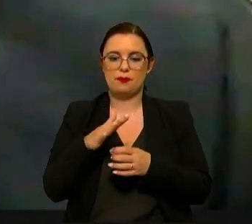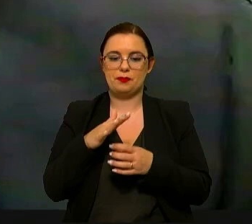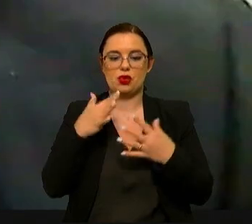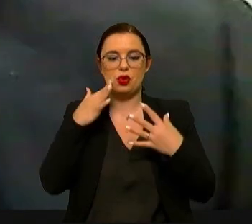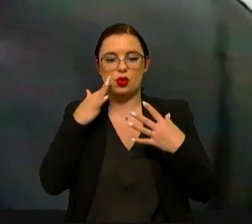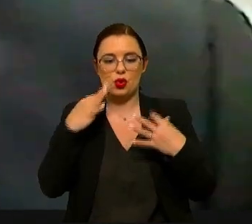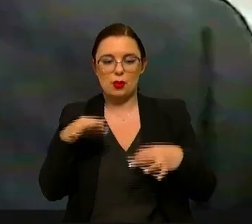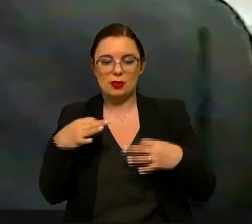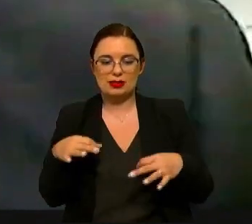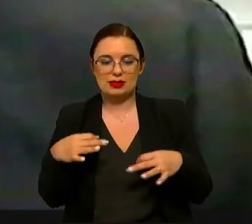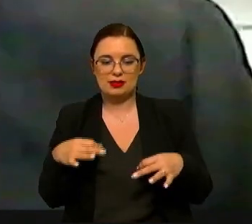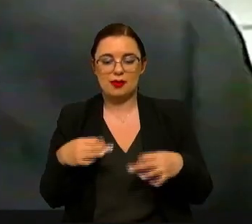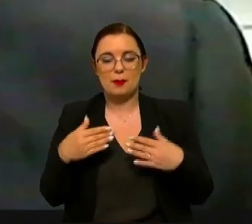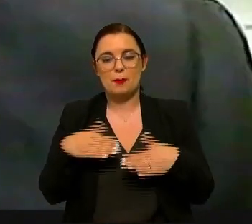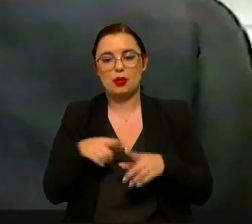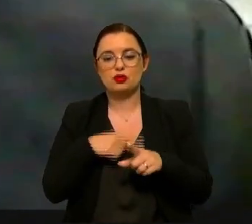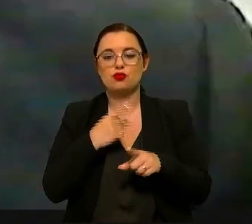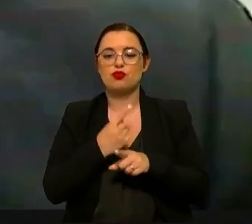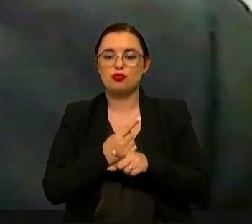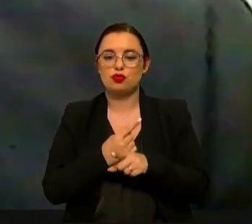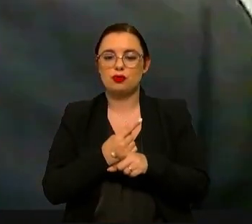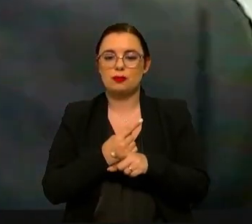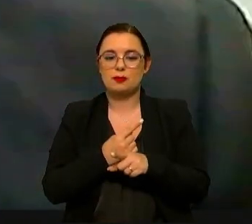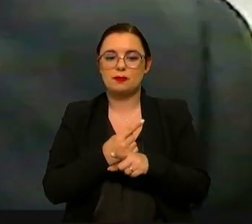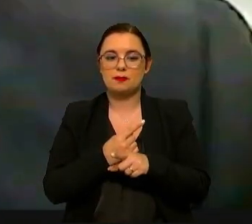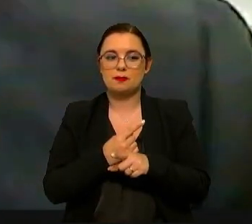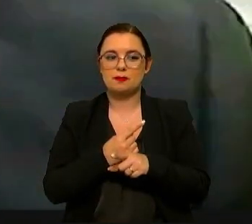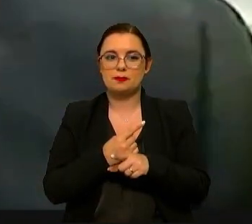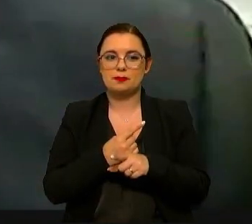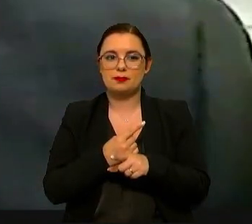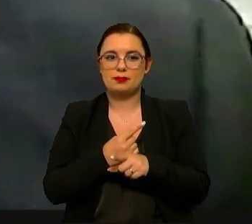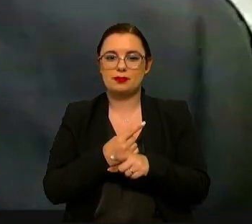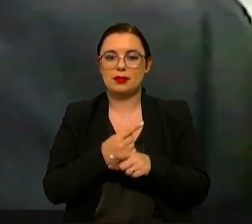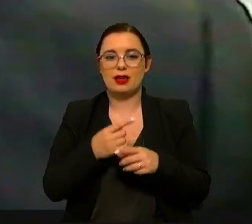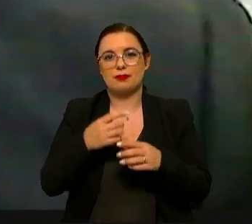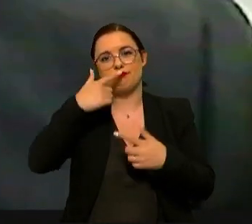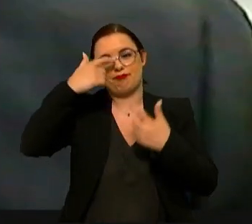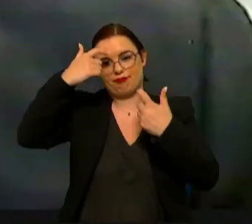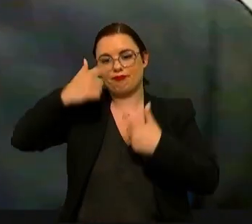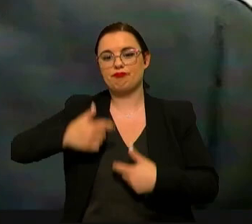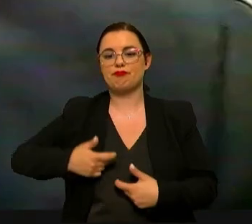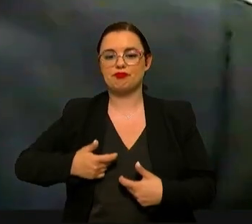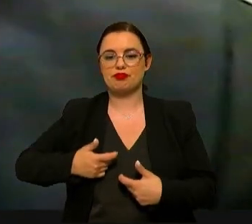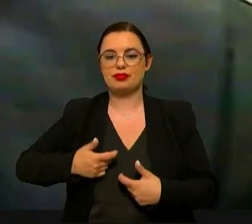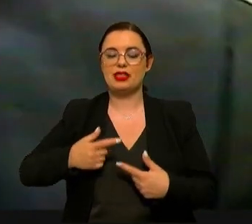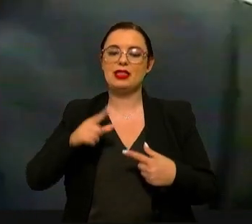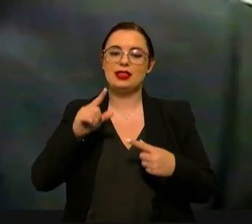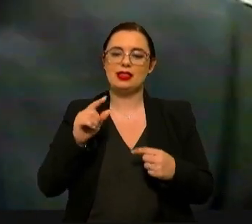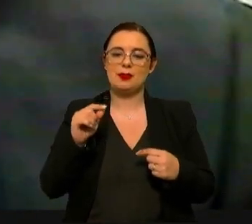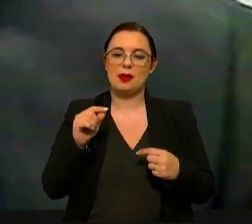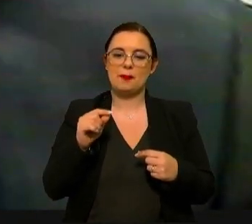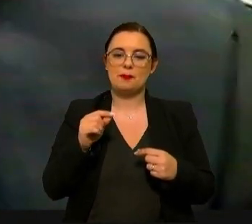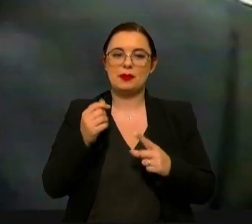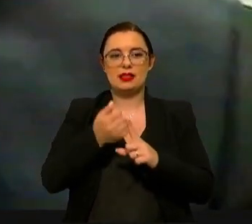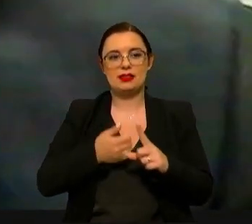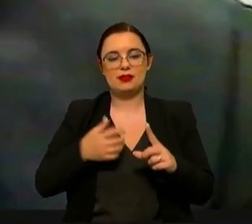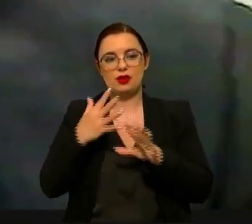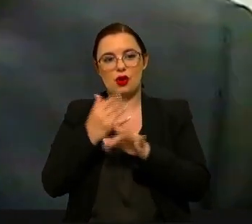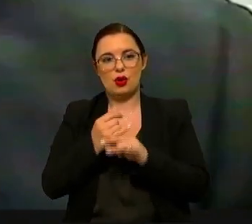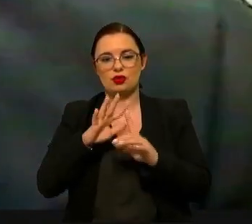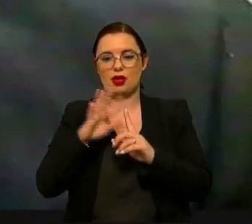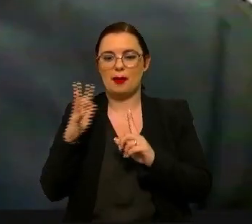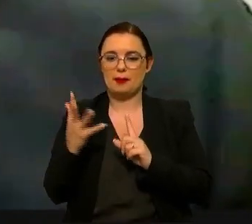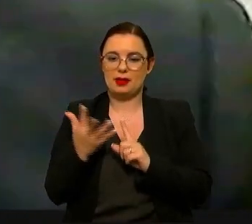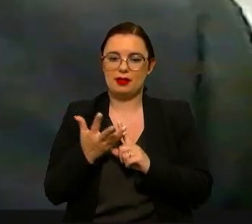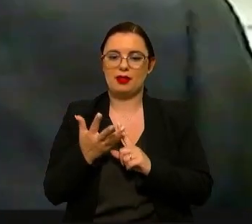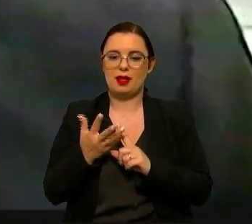informativa mas também na componente vamos chamar cidadã e também nos outros desafios no desafio ambiental